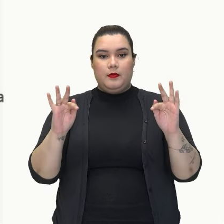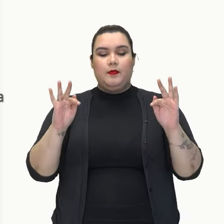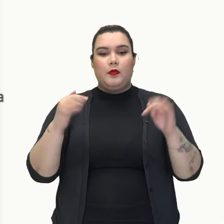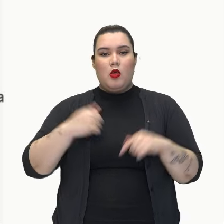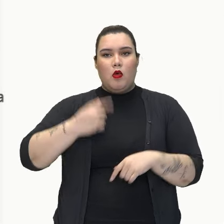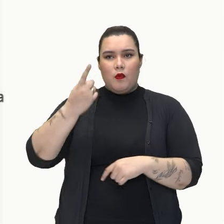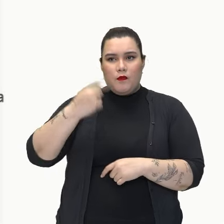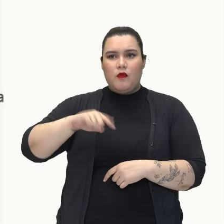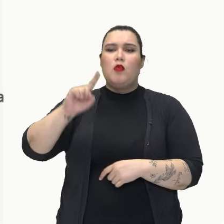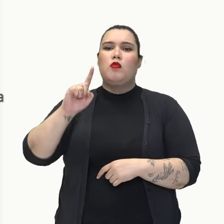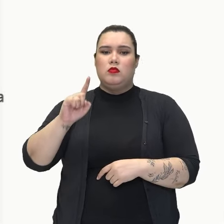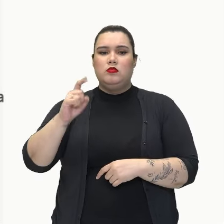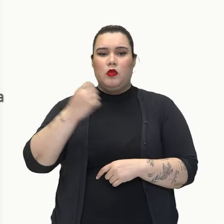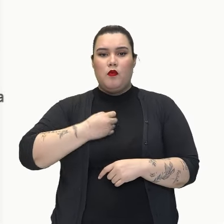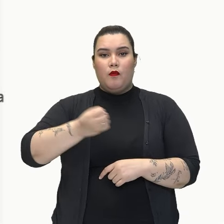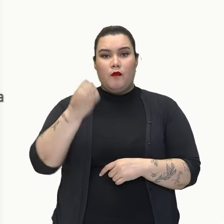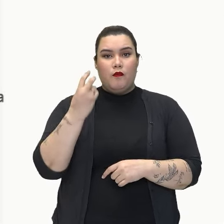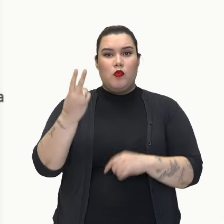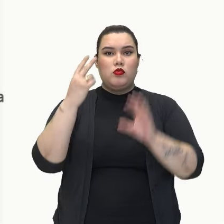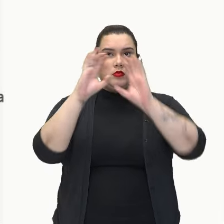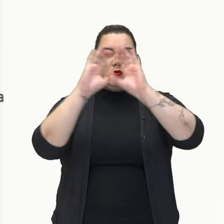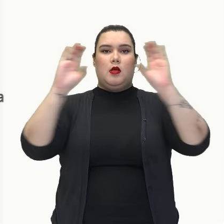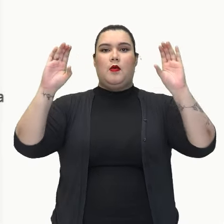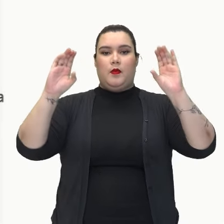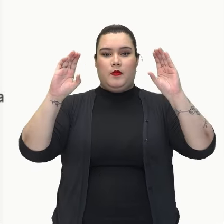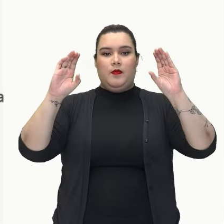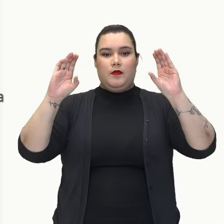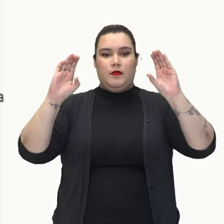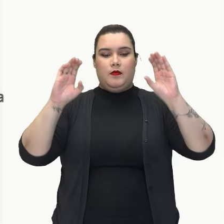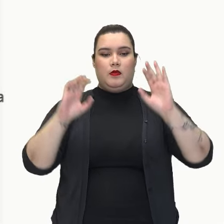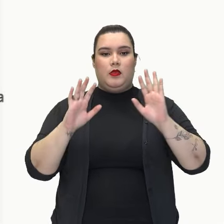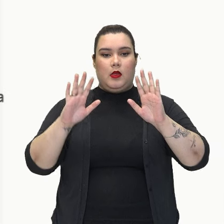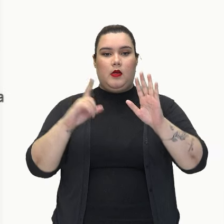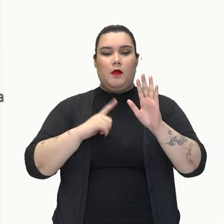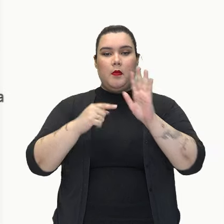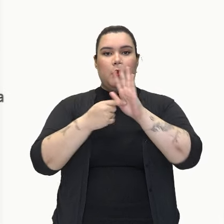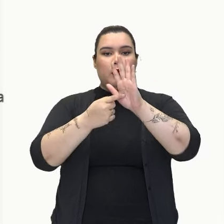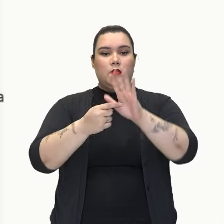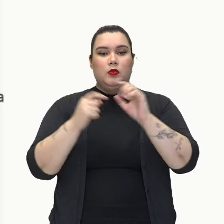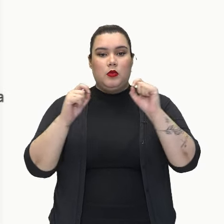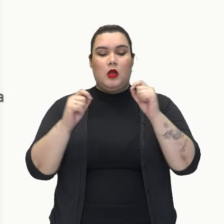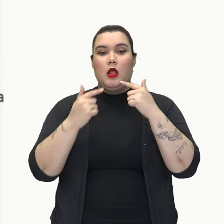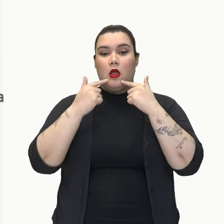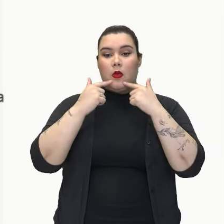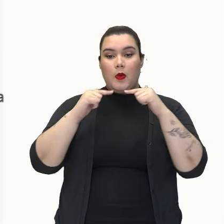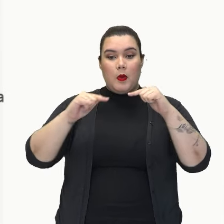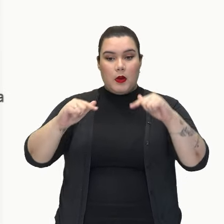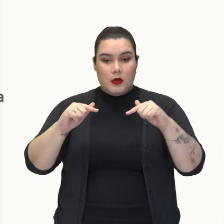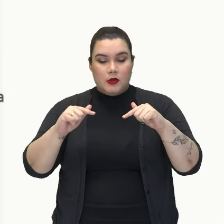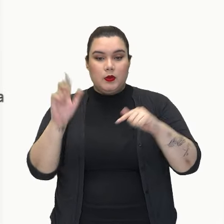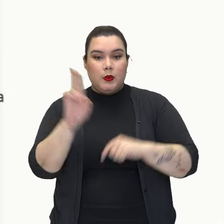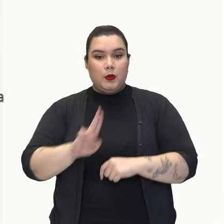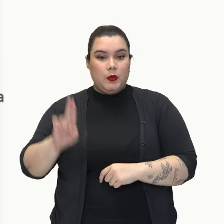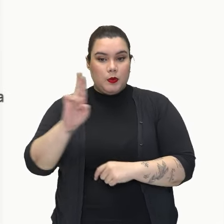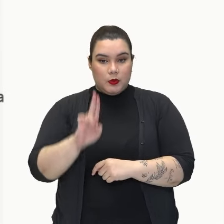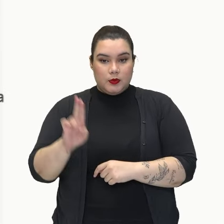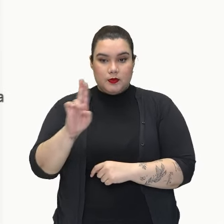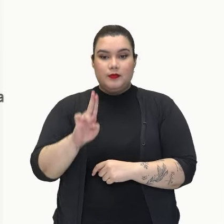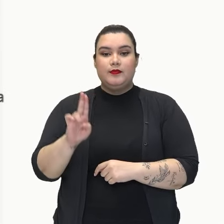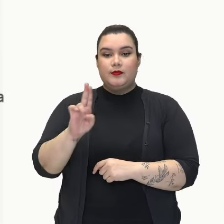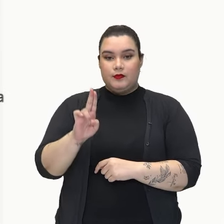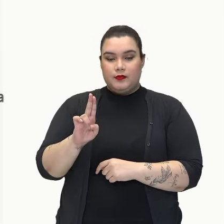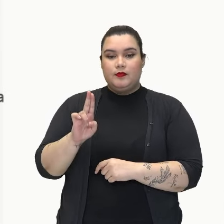céu. Observem que essa construção aqui, gente, eu vou para céu, revela até a linguagem que é utilizada por